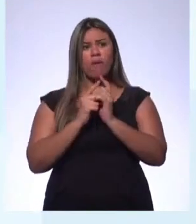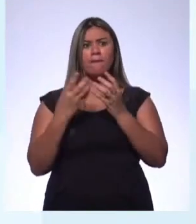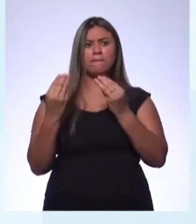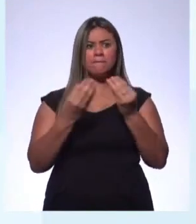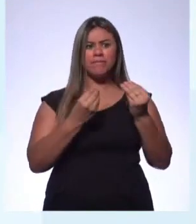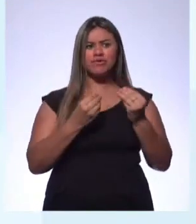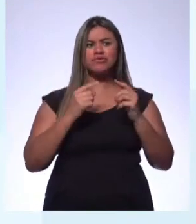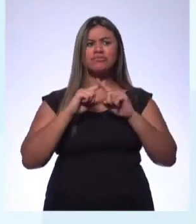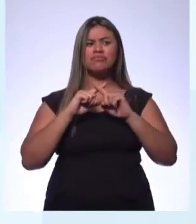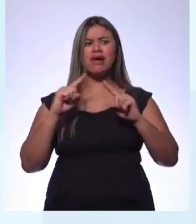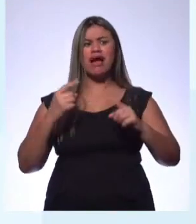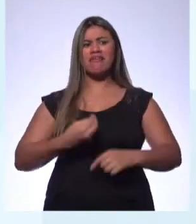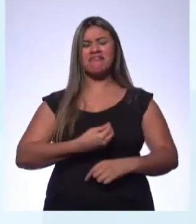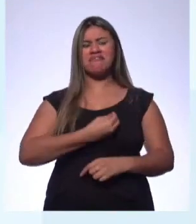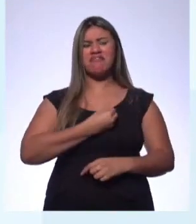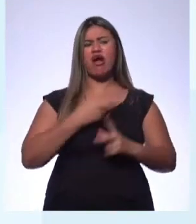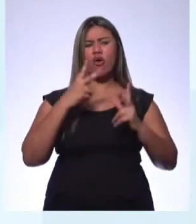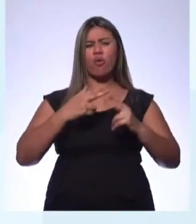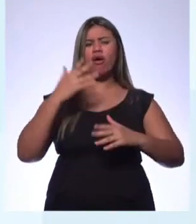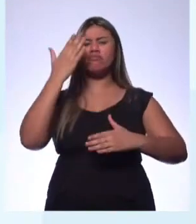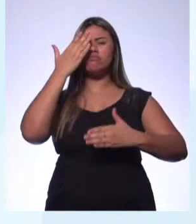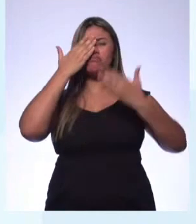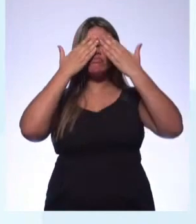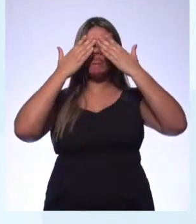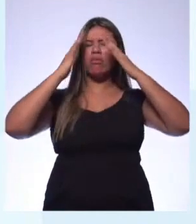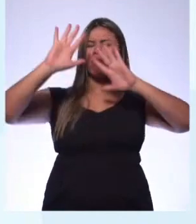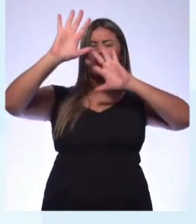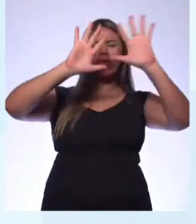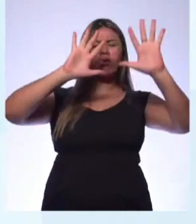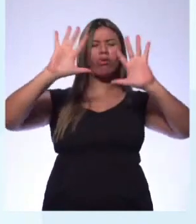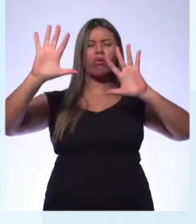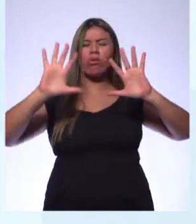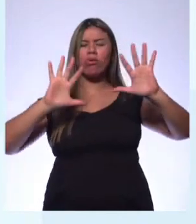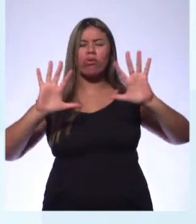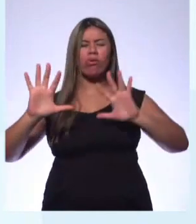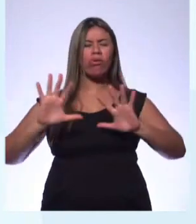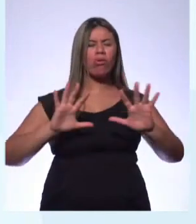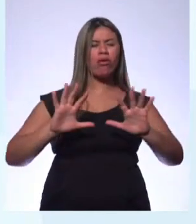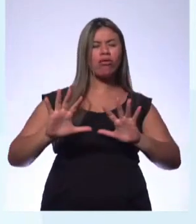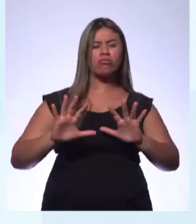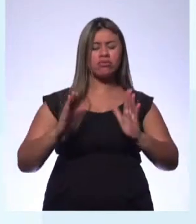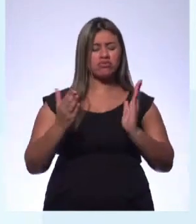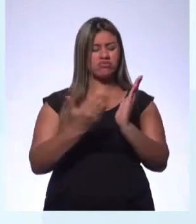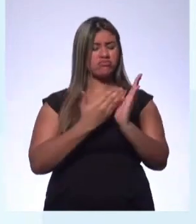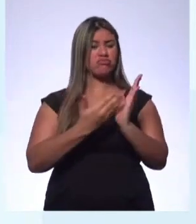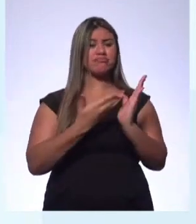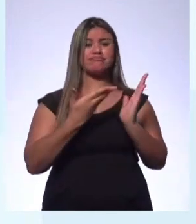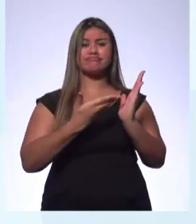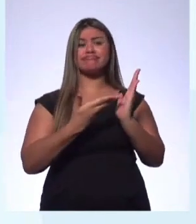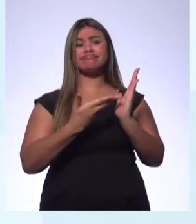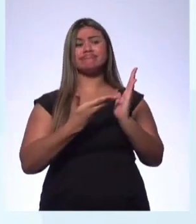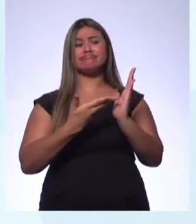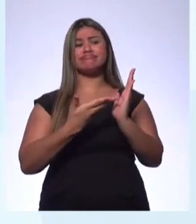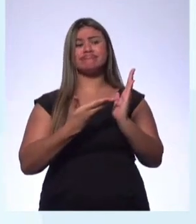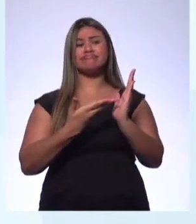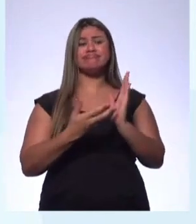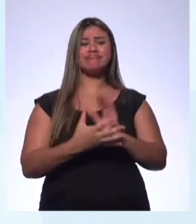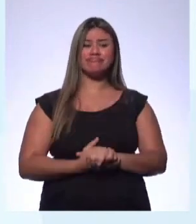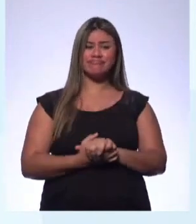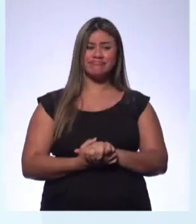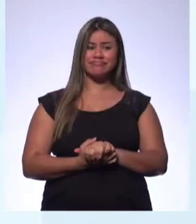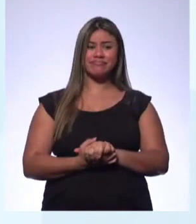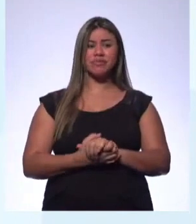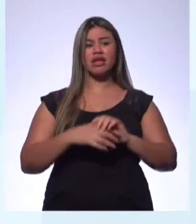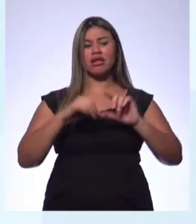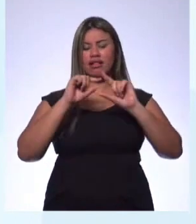passamos a vida como cegos, tateando o mundo visível, sem nos ater ao invisível dos livros, saltando aos olhos. Linha